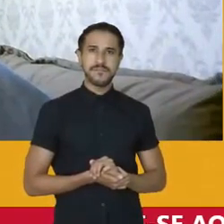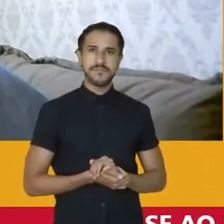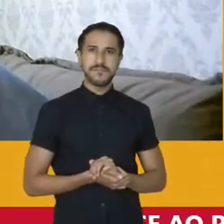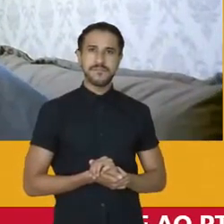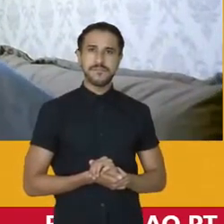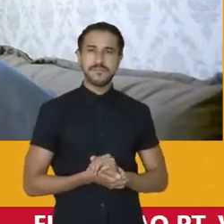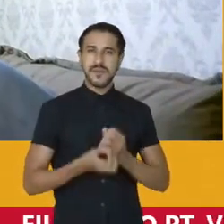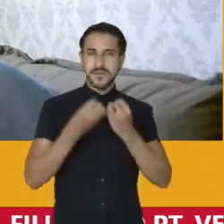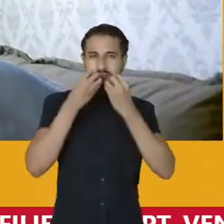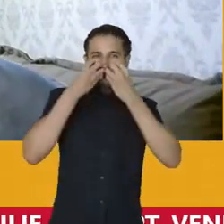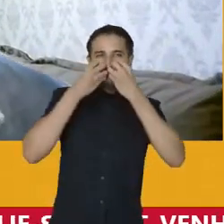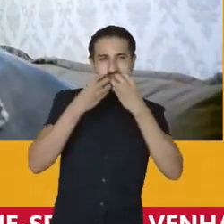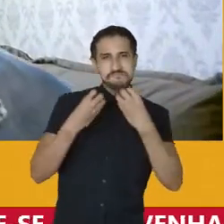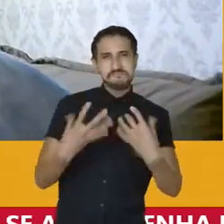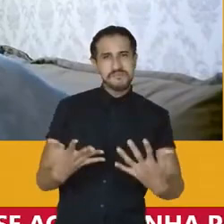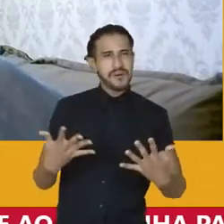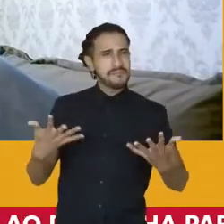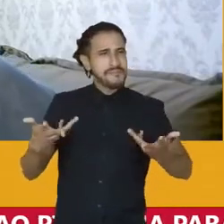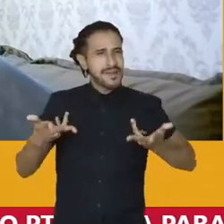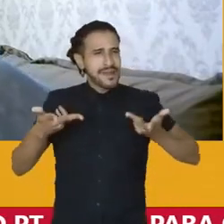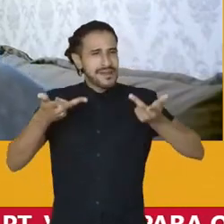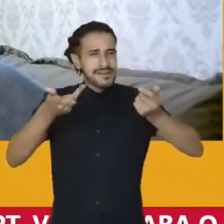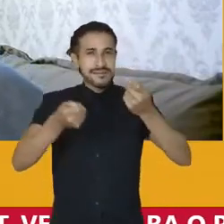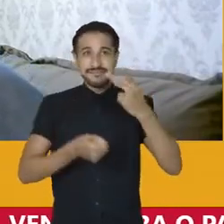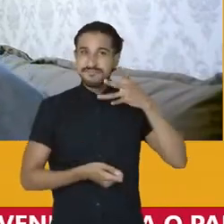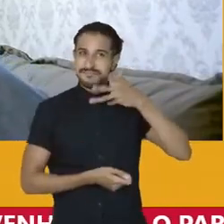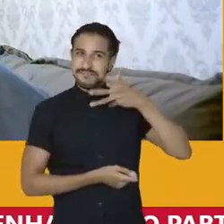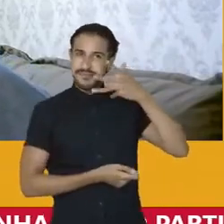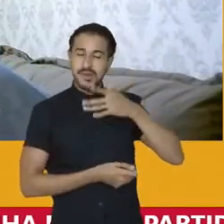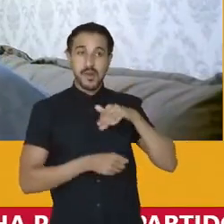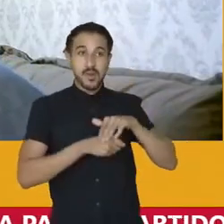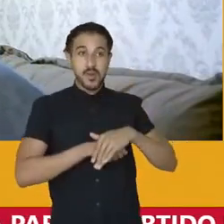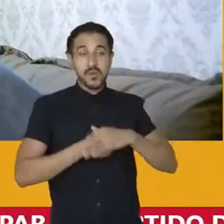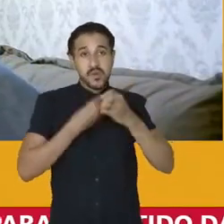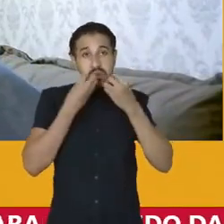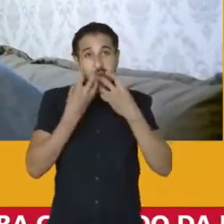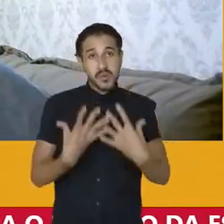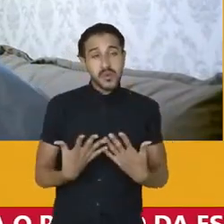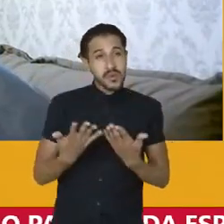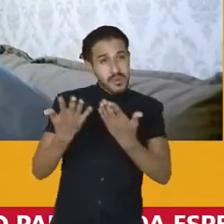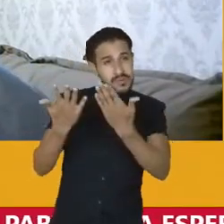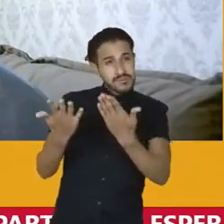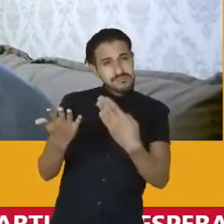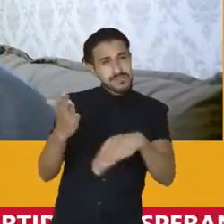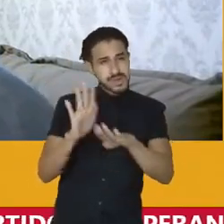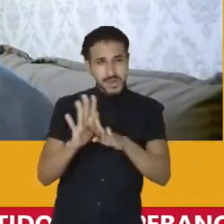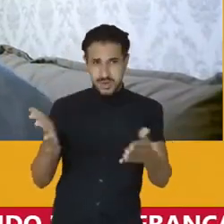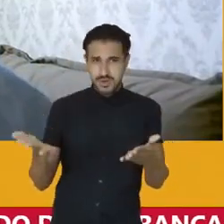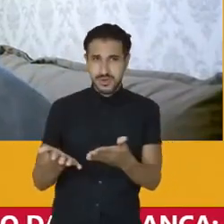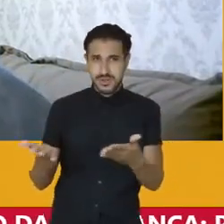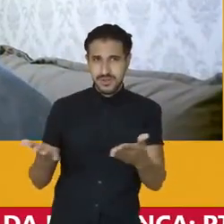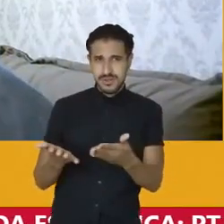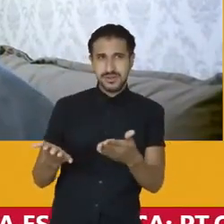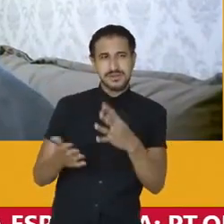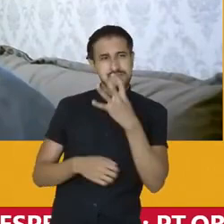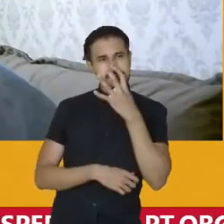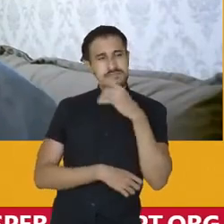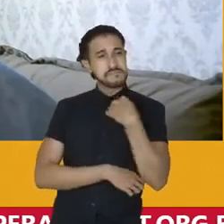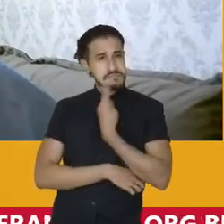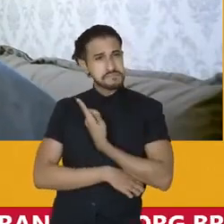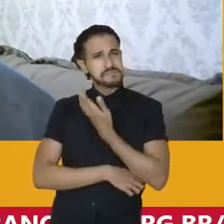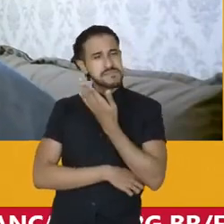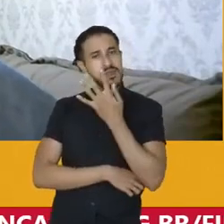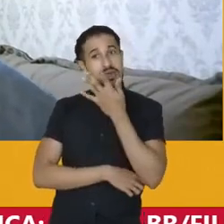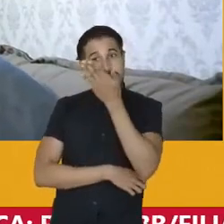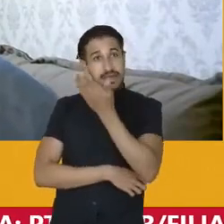muito bom, querido, muito bom, excelente, excelente. Olha, está sendo uma noite muito agradável para você que está chegando agora, que está nos acompanhando,